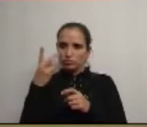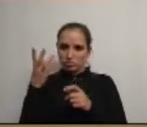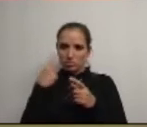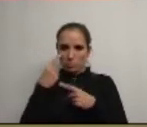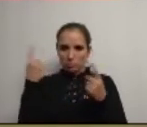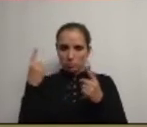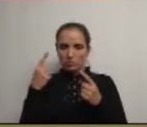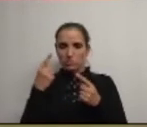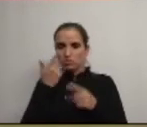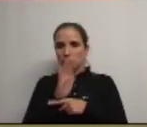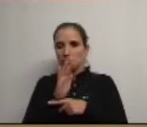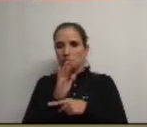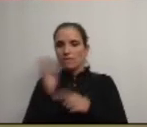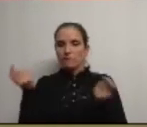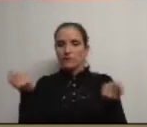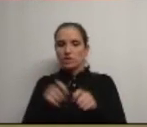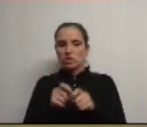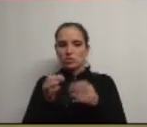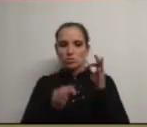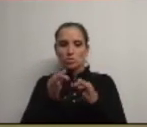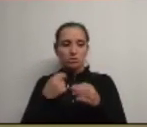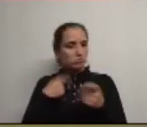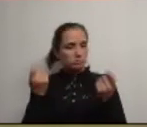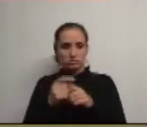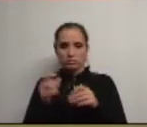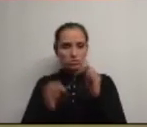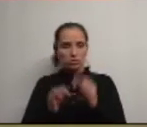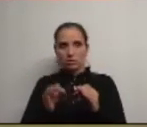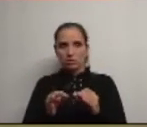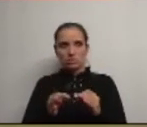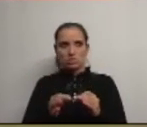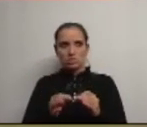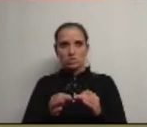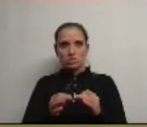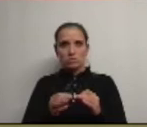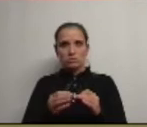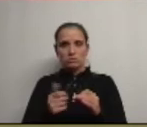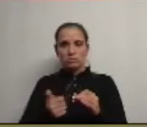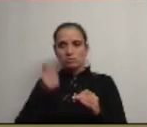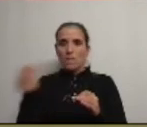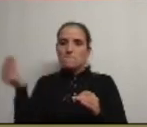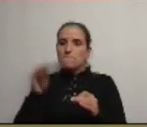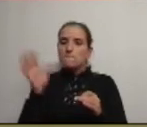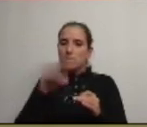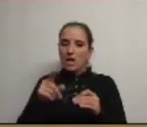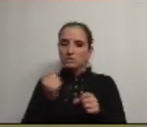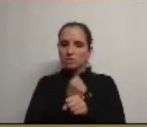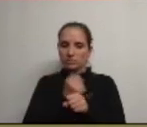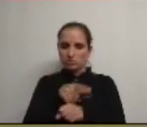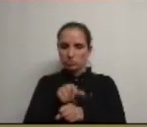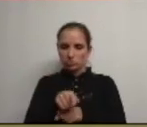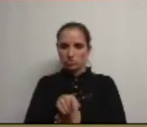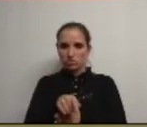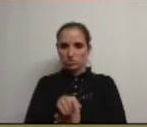por exemplo fechar um tribunal não fecharia esse tribunal colocaria mais serviços nesse tribunal